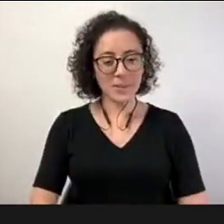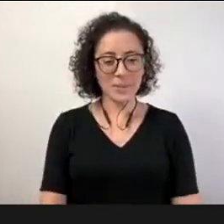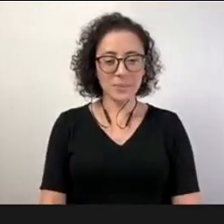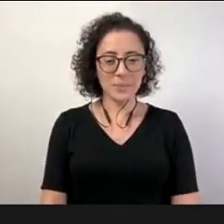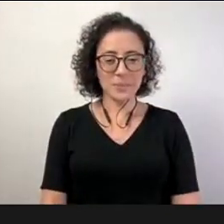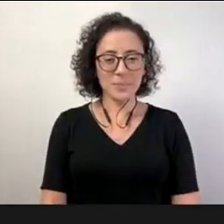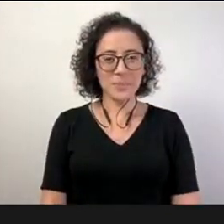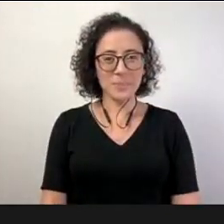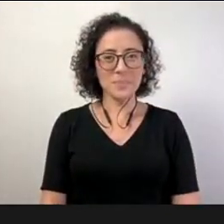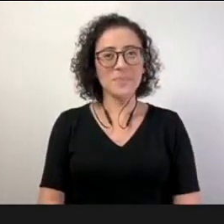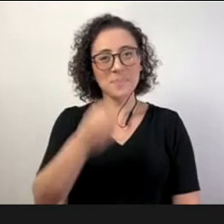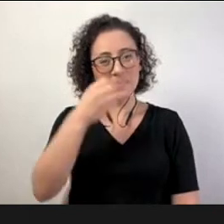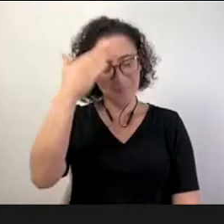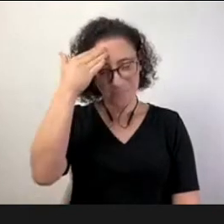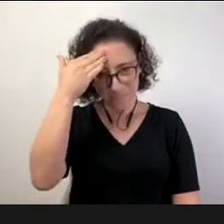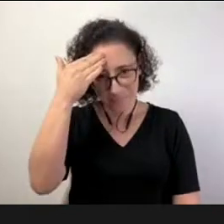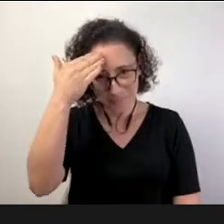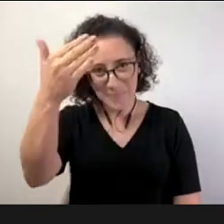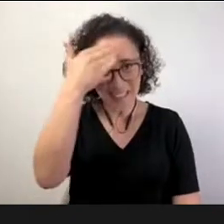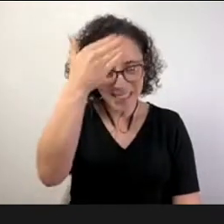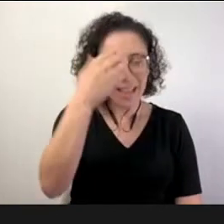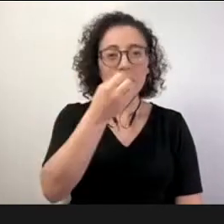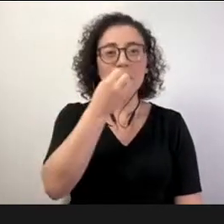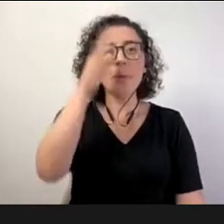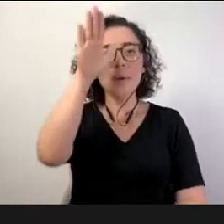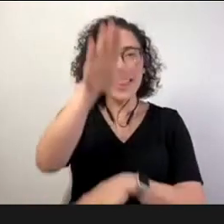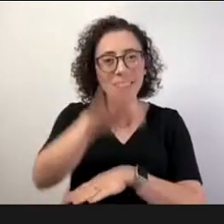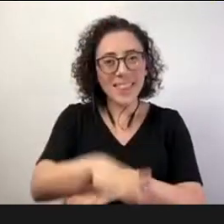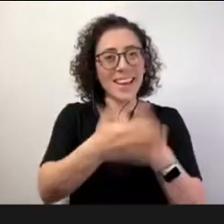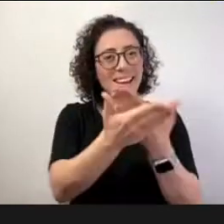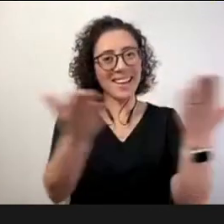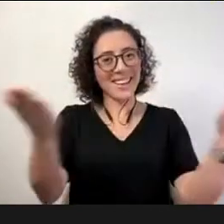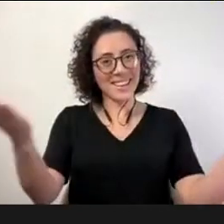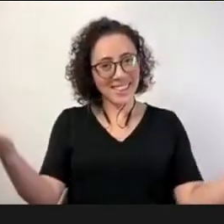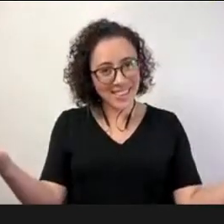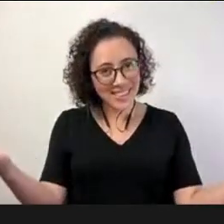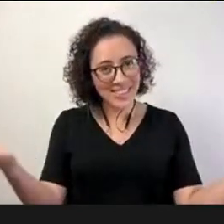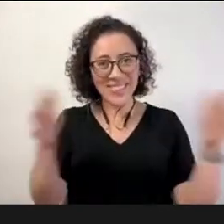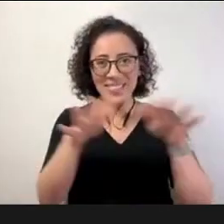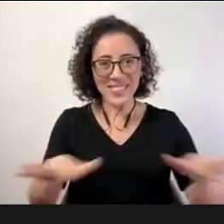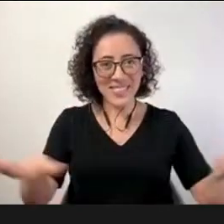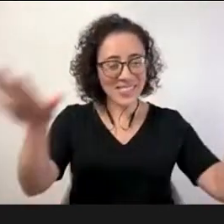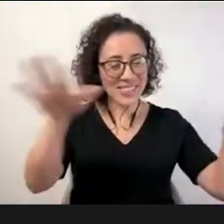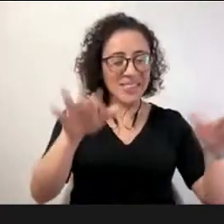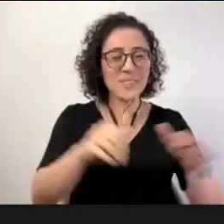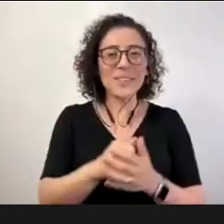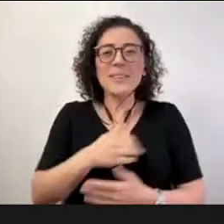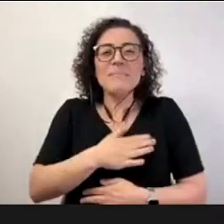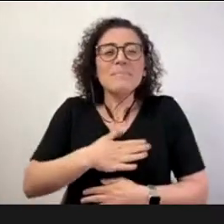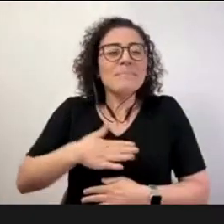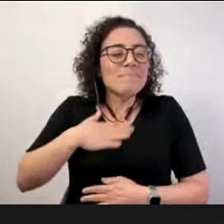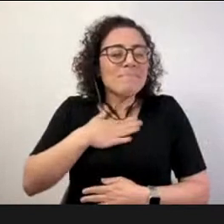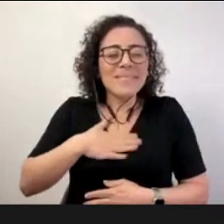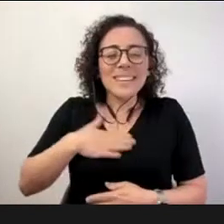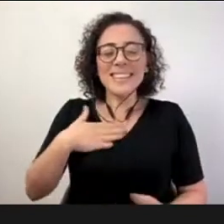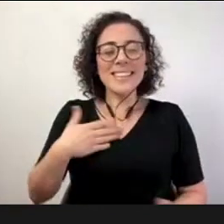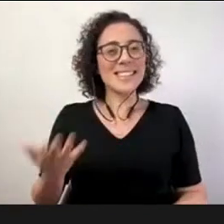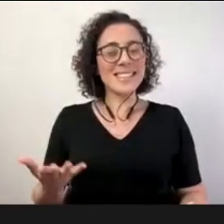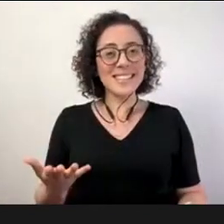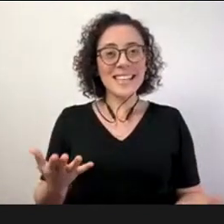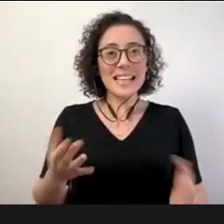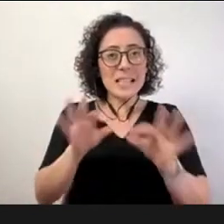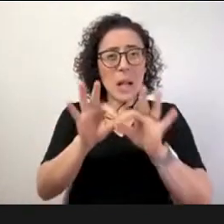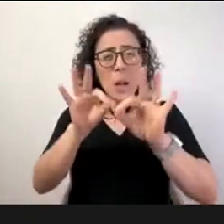Muito obrigado. Muito obrigado. Muito boa tarde. Boa tarde a todas e a todos. É um grande prazer estar a 8 mil